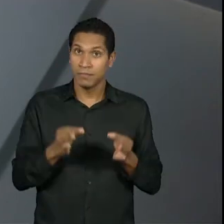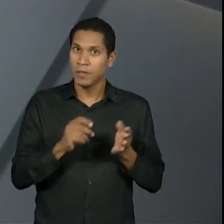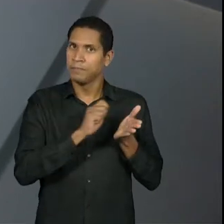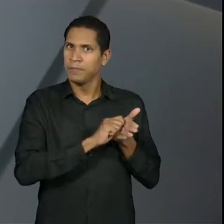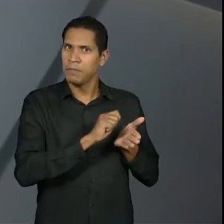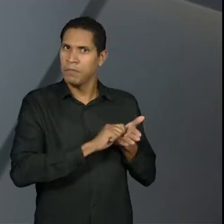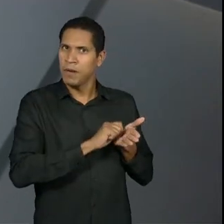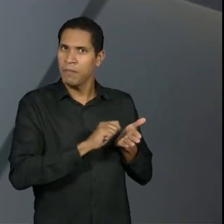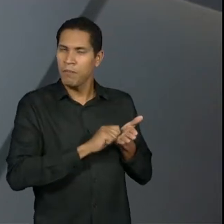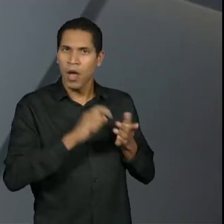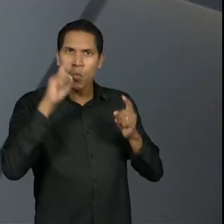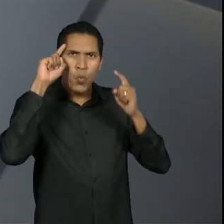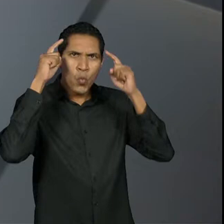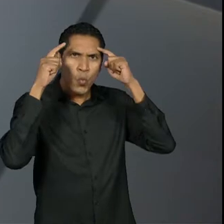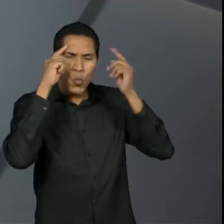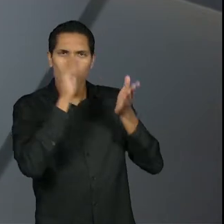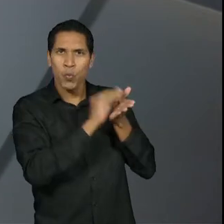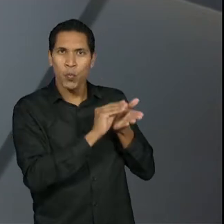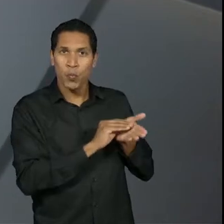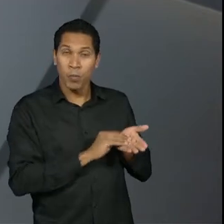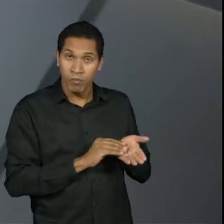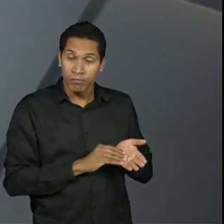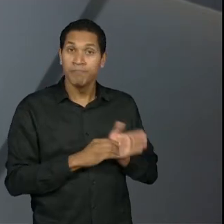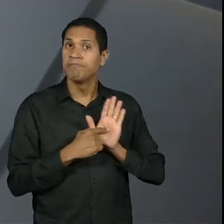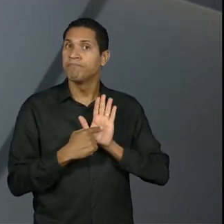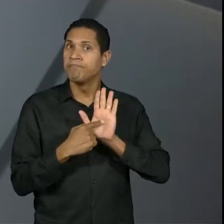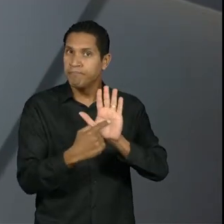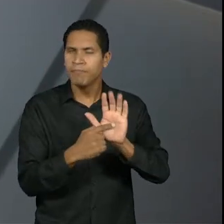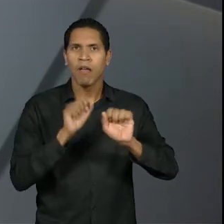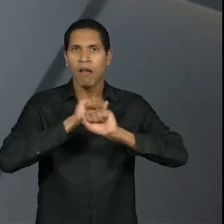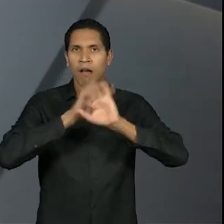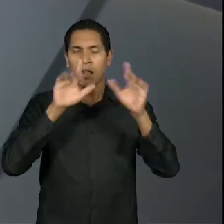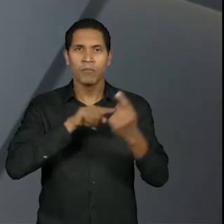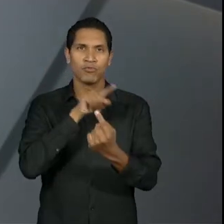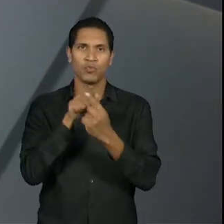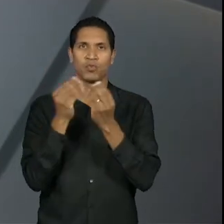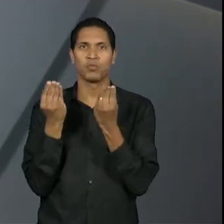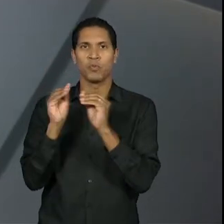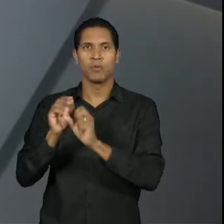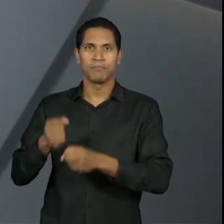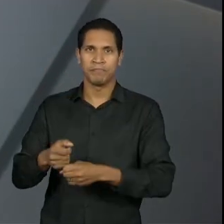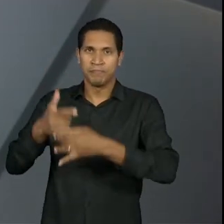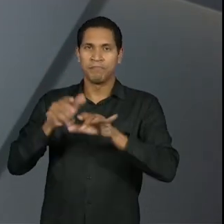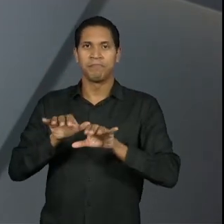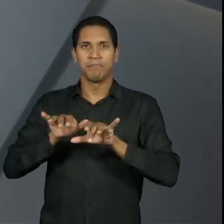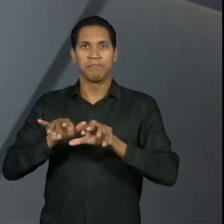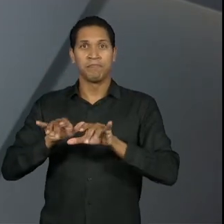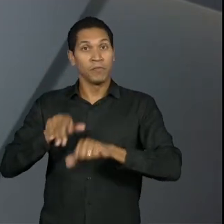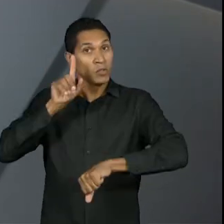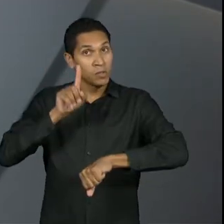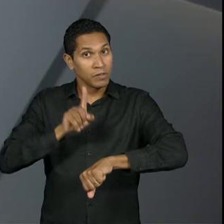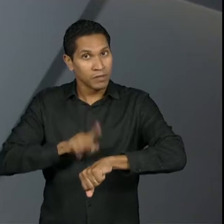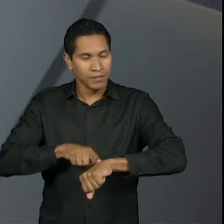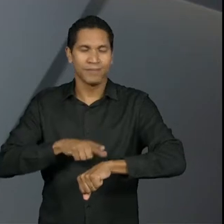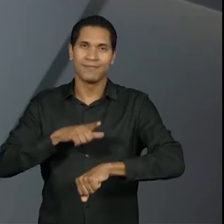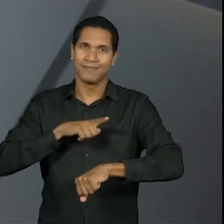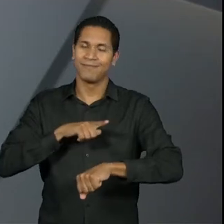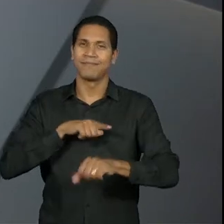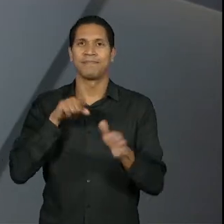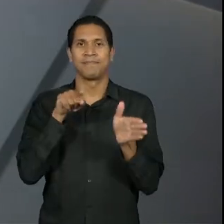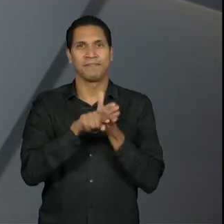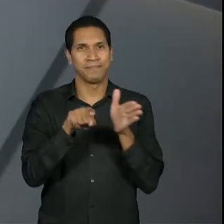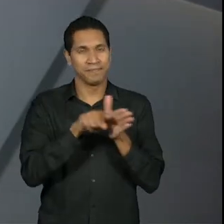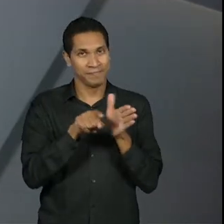anote suas dúvidas. Apresente-as de forma clara e objetiva no chat, de preferência no momento indicado para tal